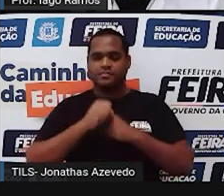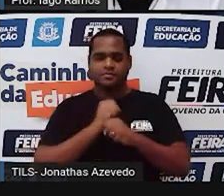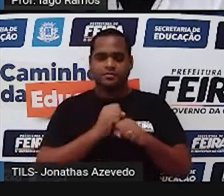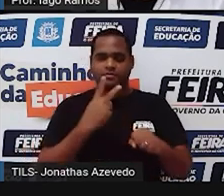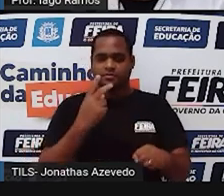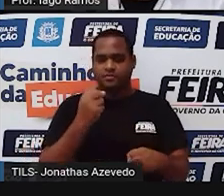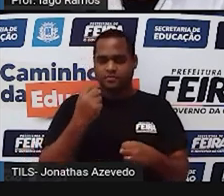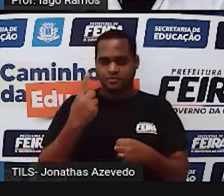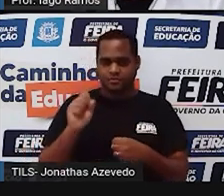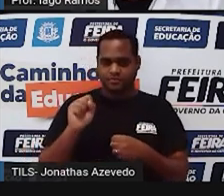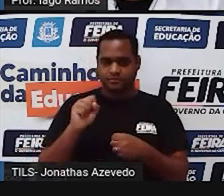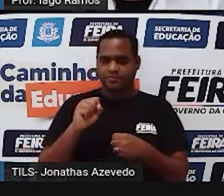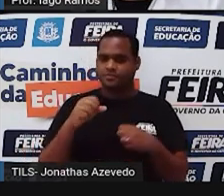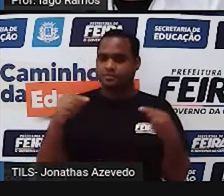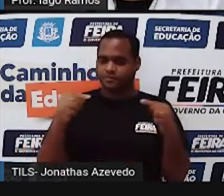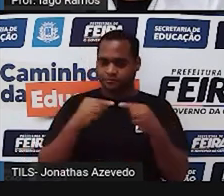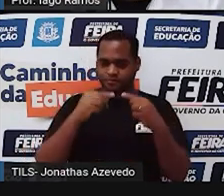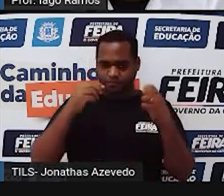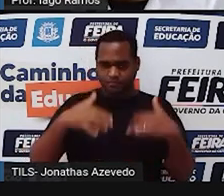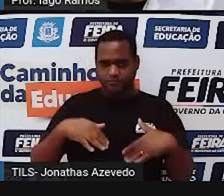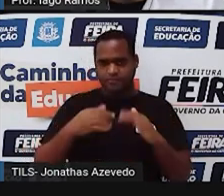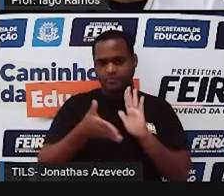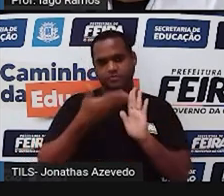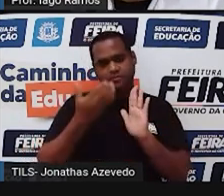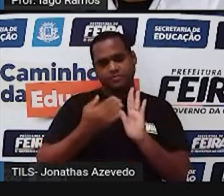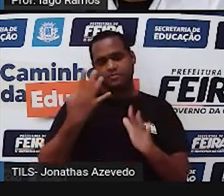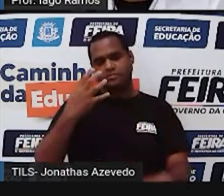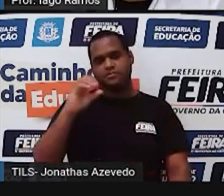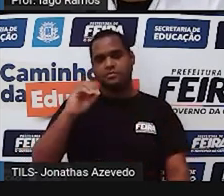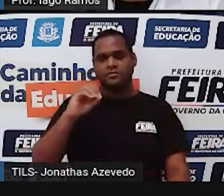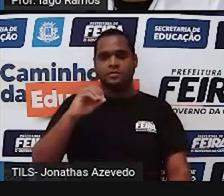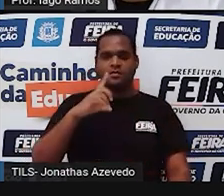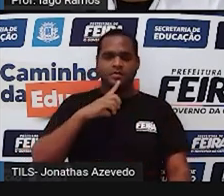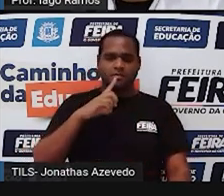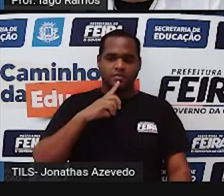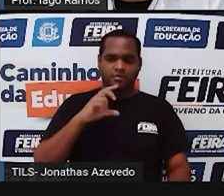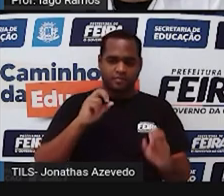e essa situaçãozinha tava na página 40 ok